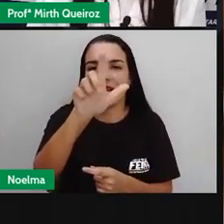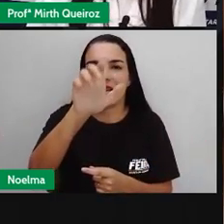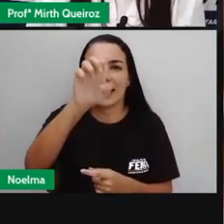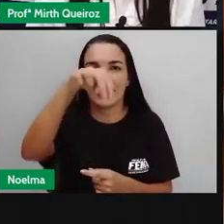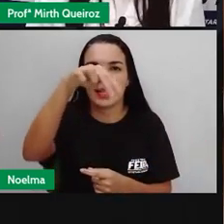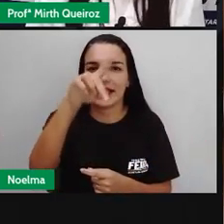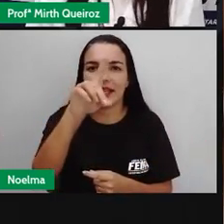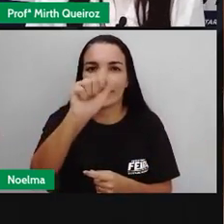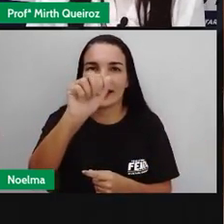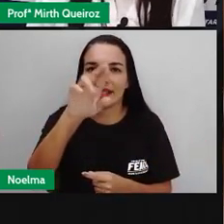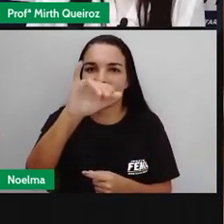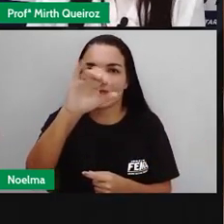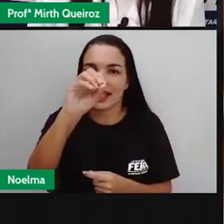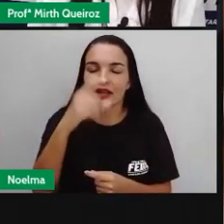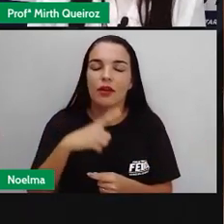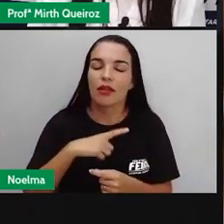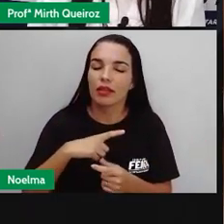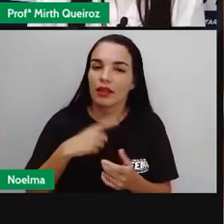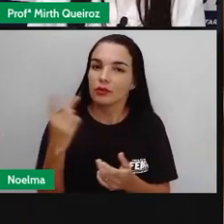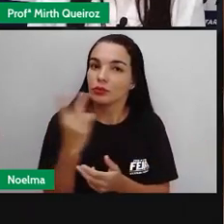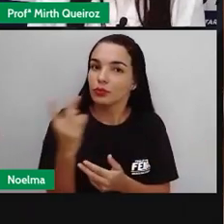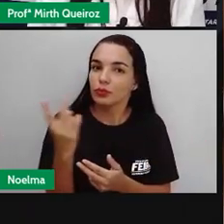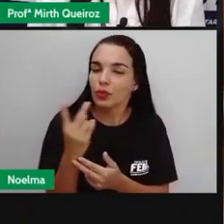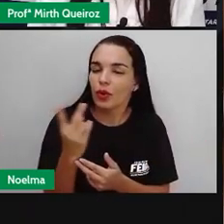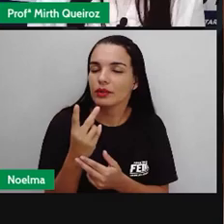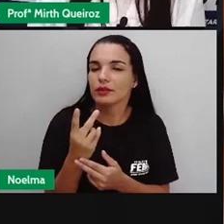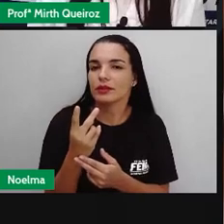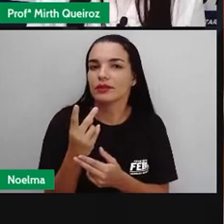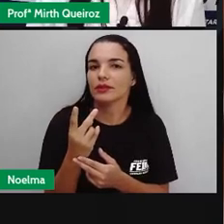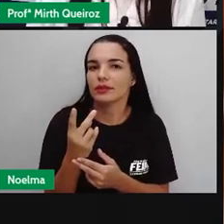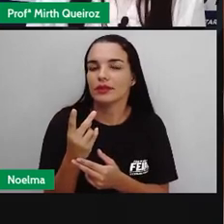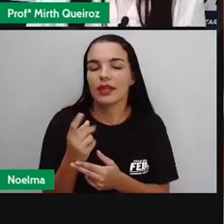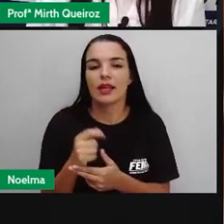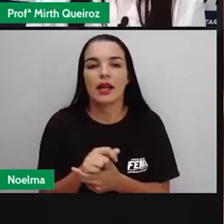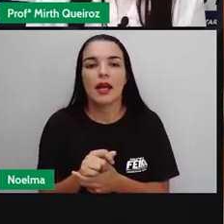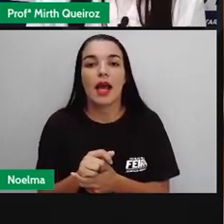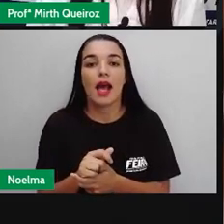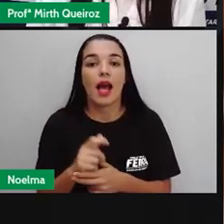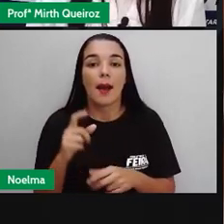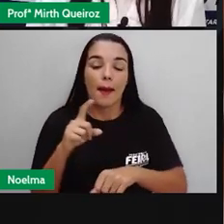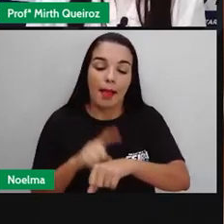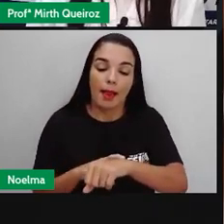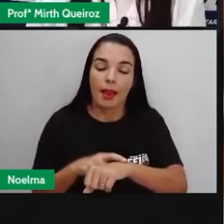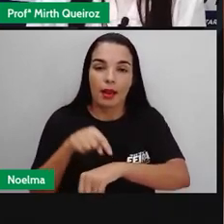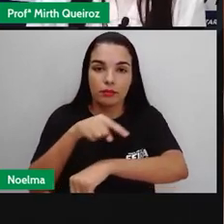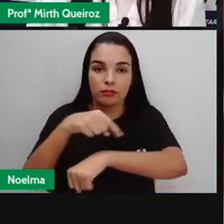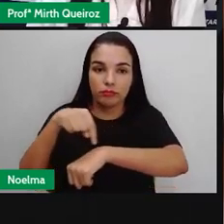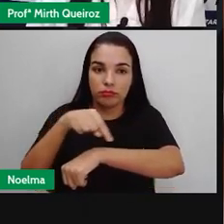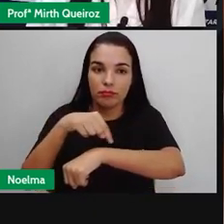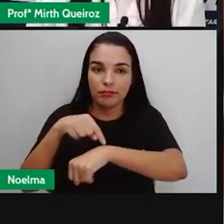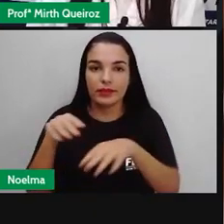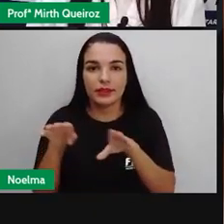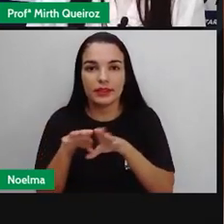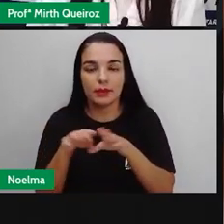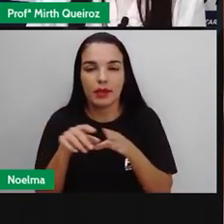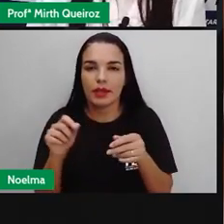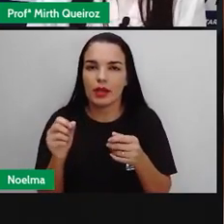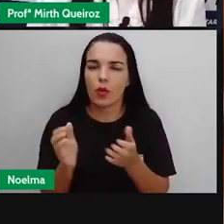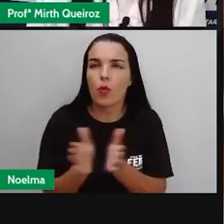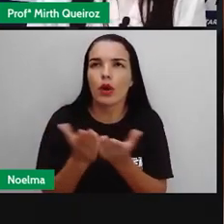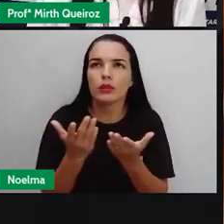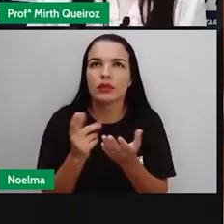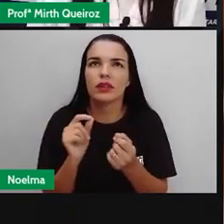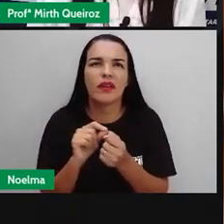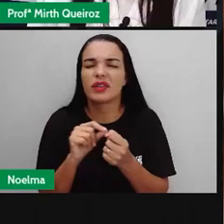relógio e o calendário são marcadores de tempo. E além disso, quando a gente vai fazer uma atividade onde a gente quer